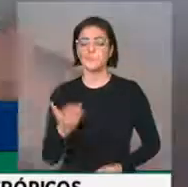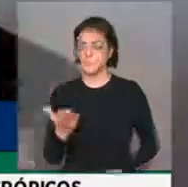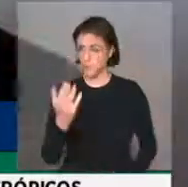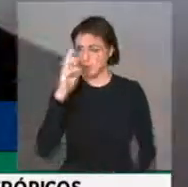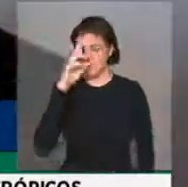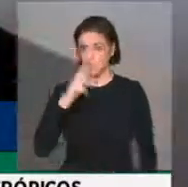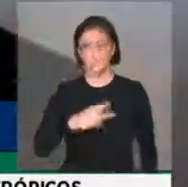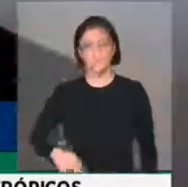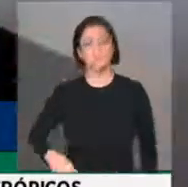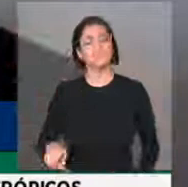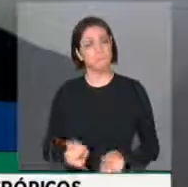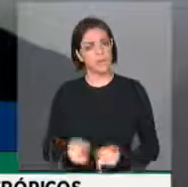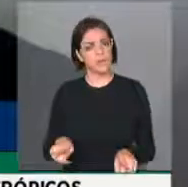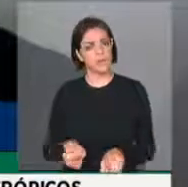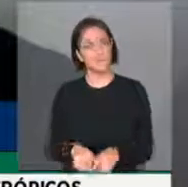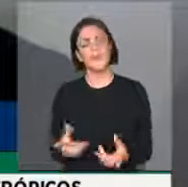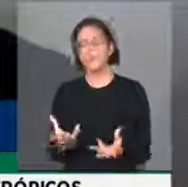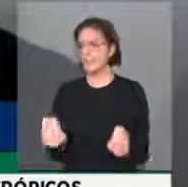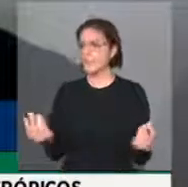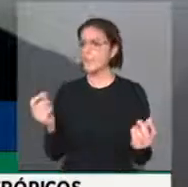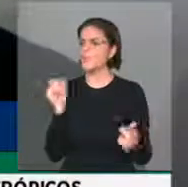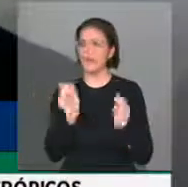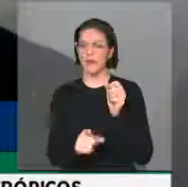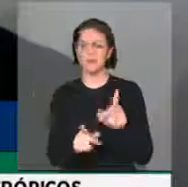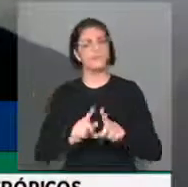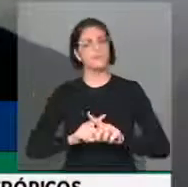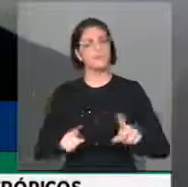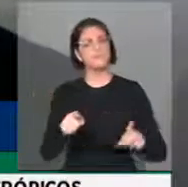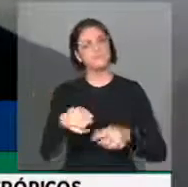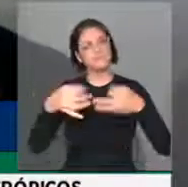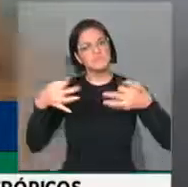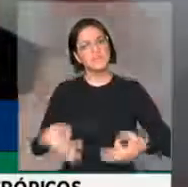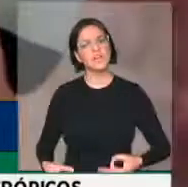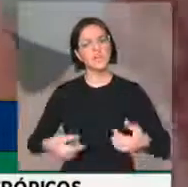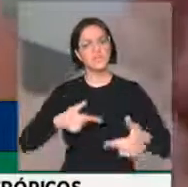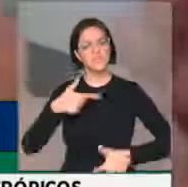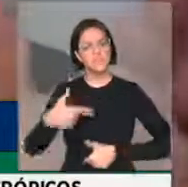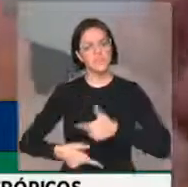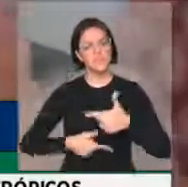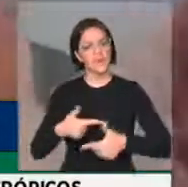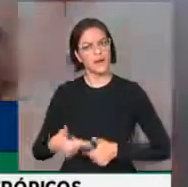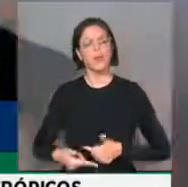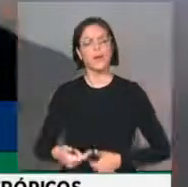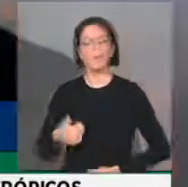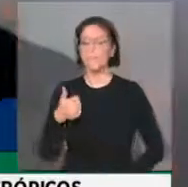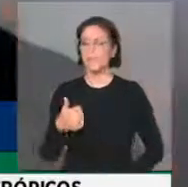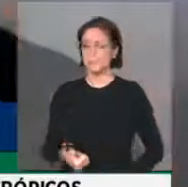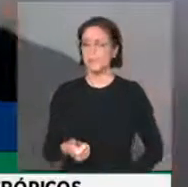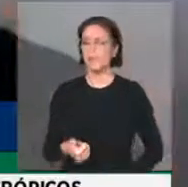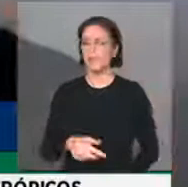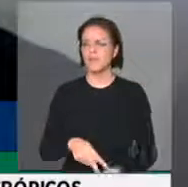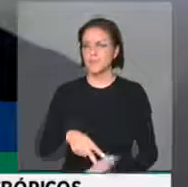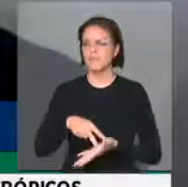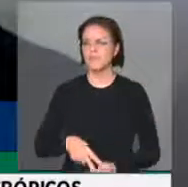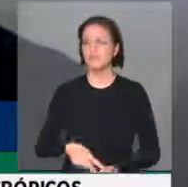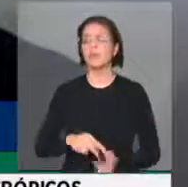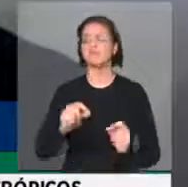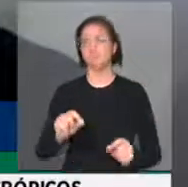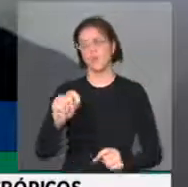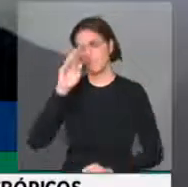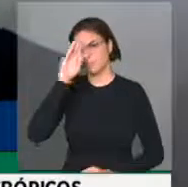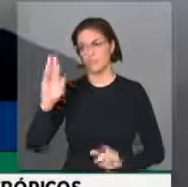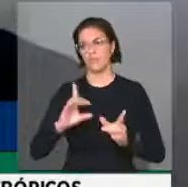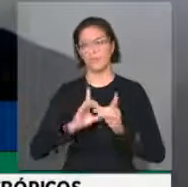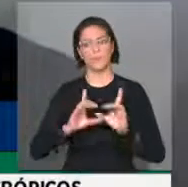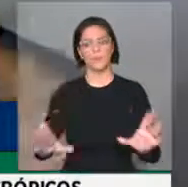mas que está fazendo um trabalho de coerência e muito bem estabelecido na democracia e no